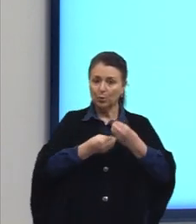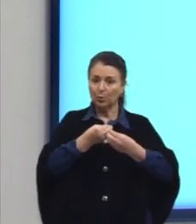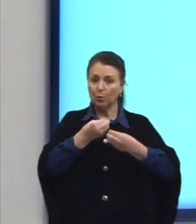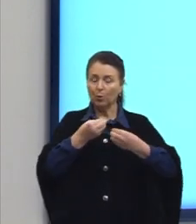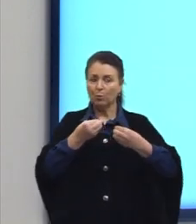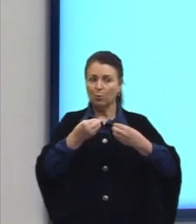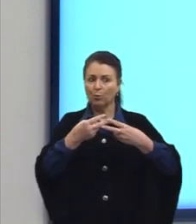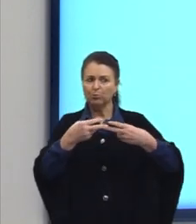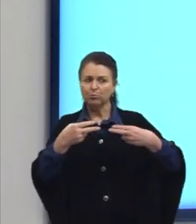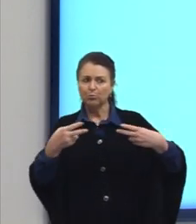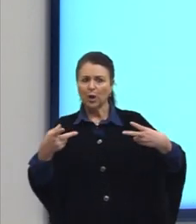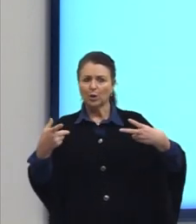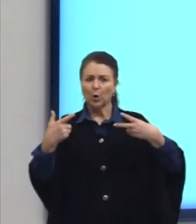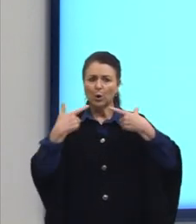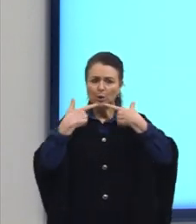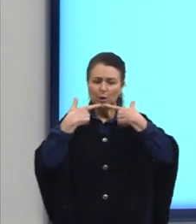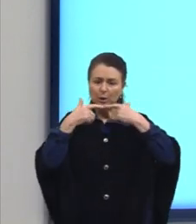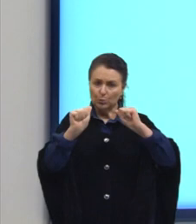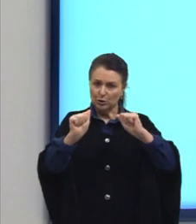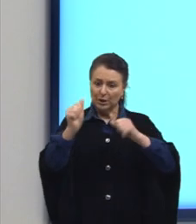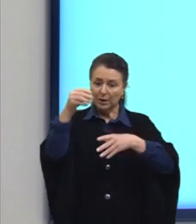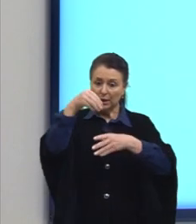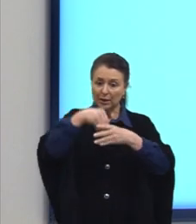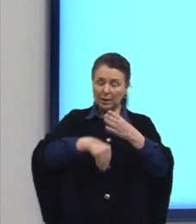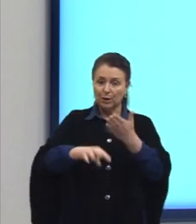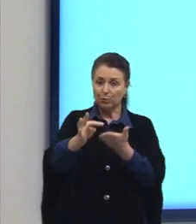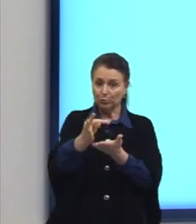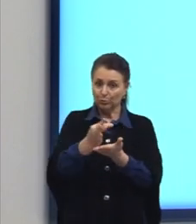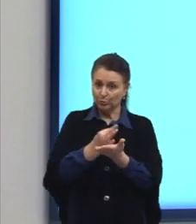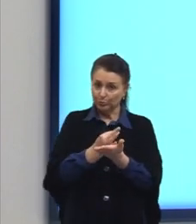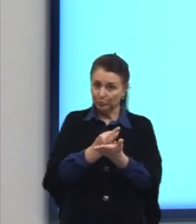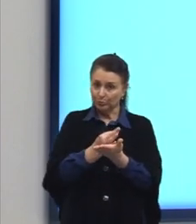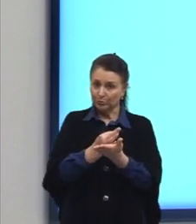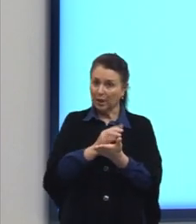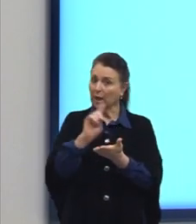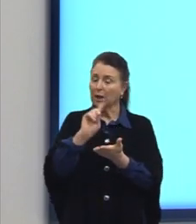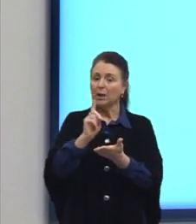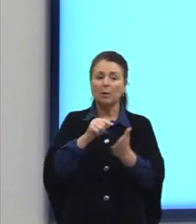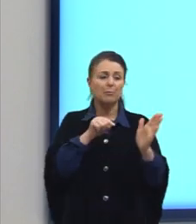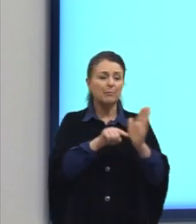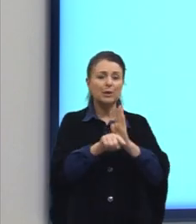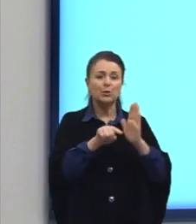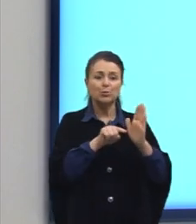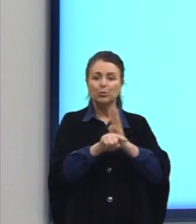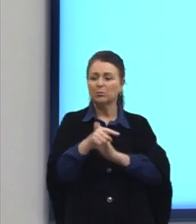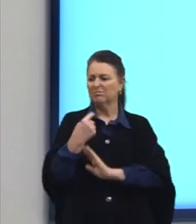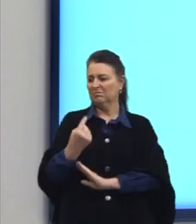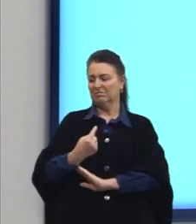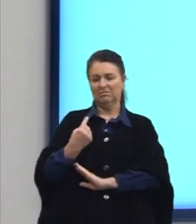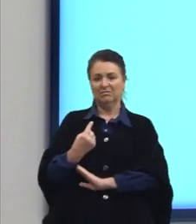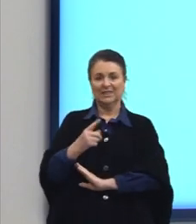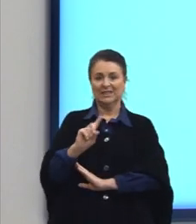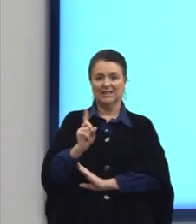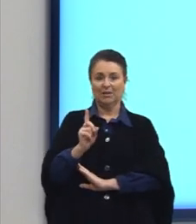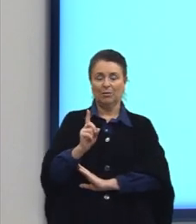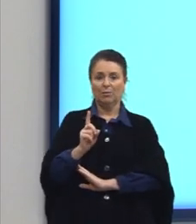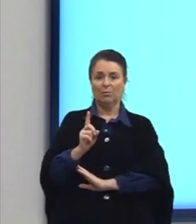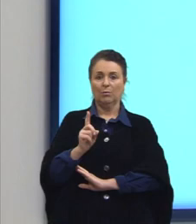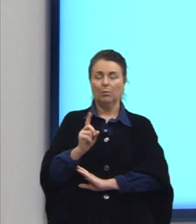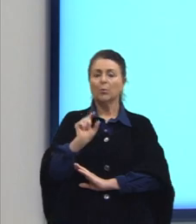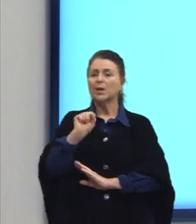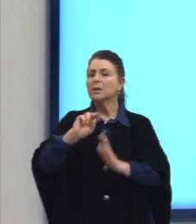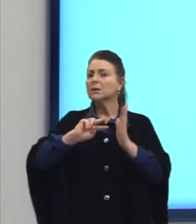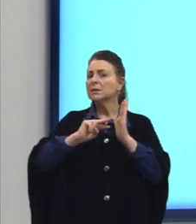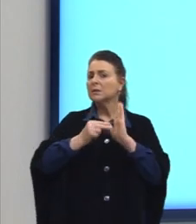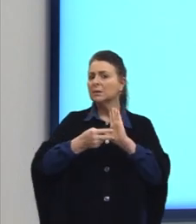linguístico funciona dentro de um texto. Ela não é cobrada de forma isolada. O que quer dizer isso?